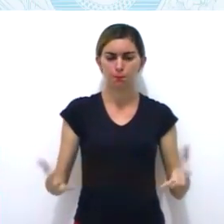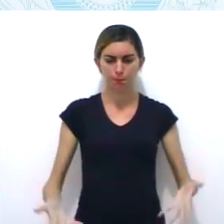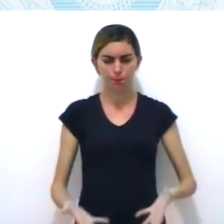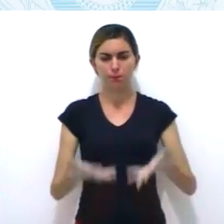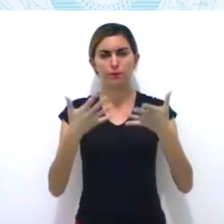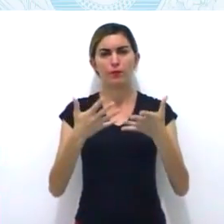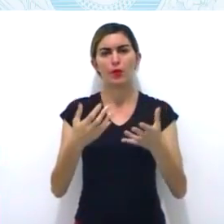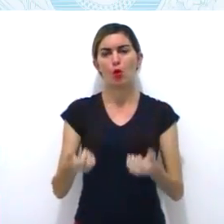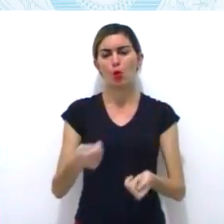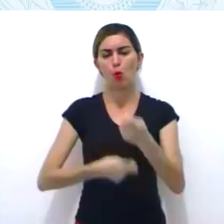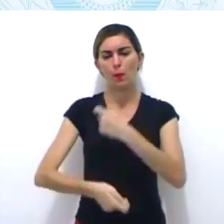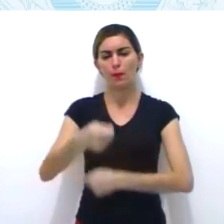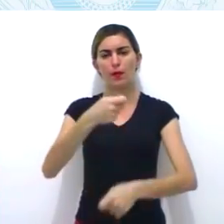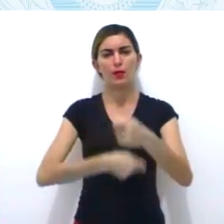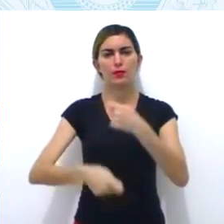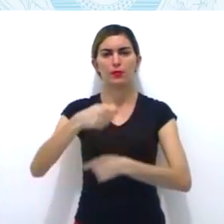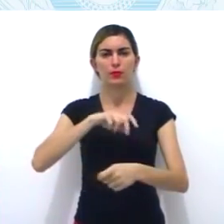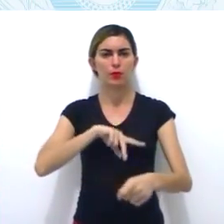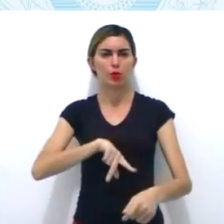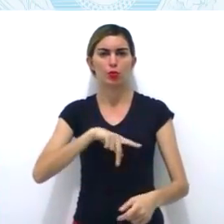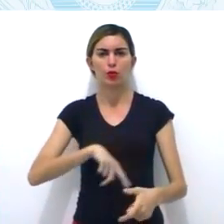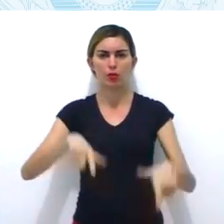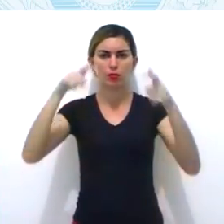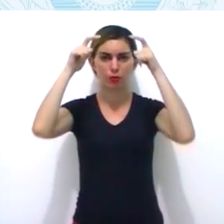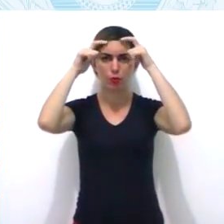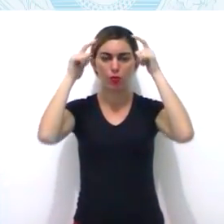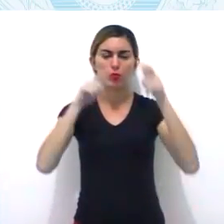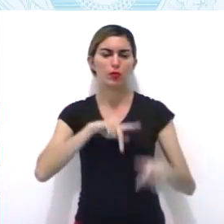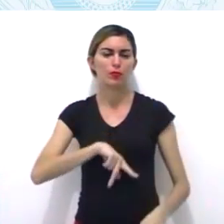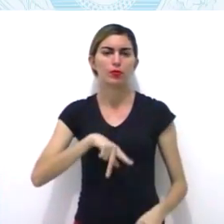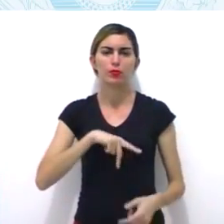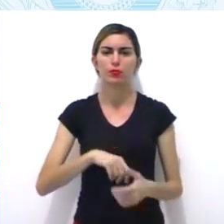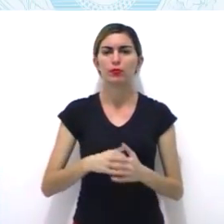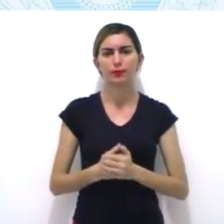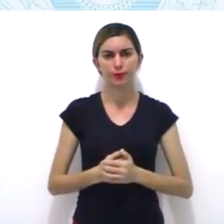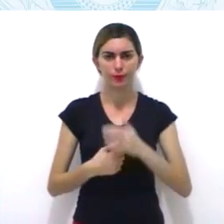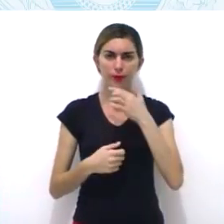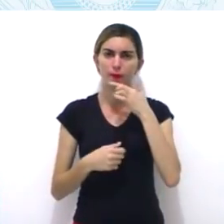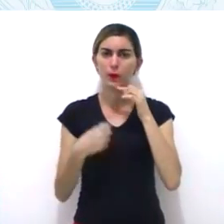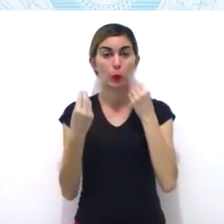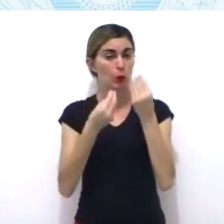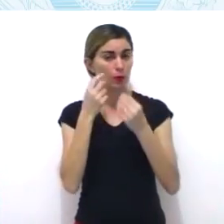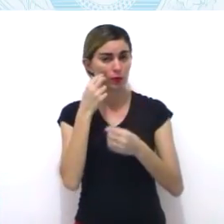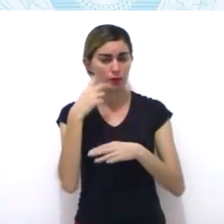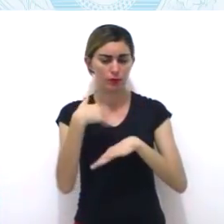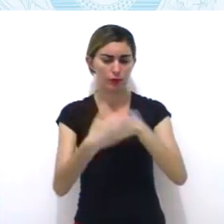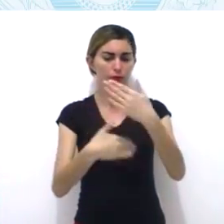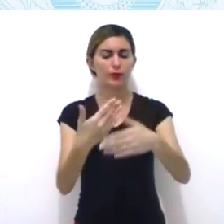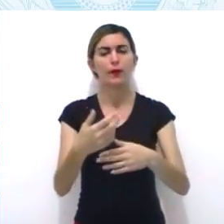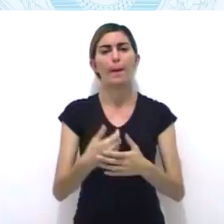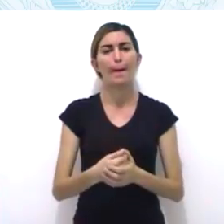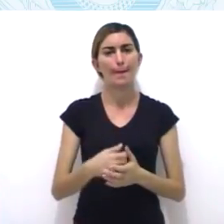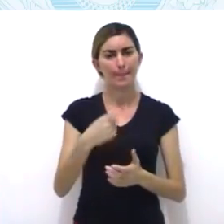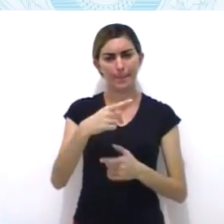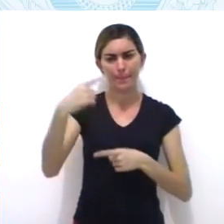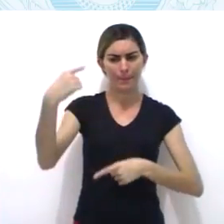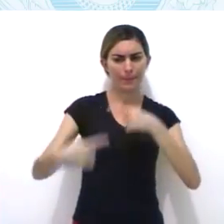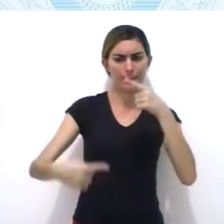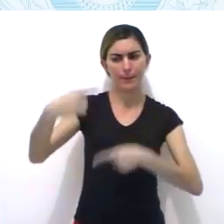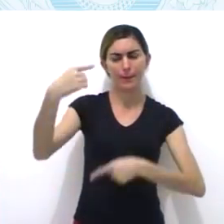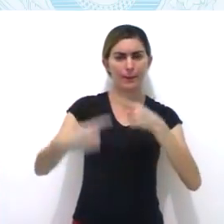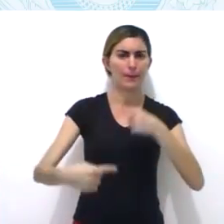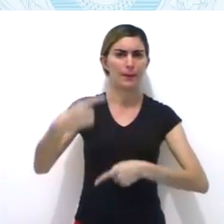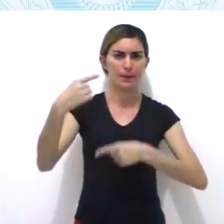a rivalidade entre os senhores de engenhos e os comerciantes portugueses se